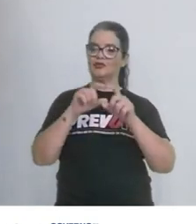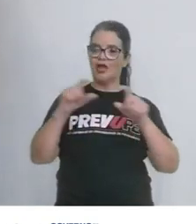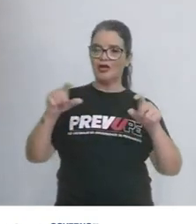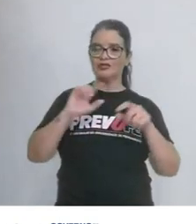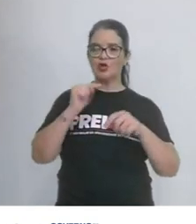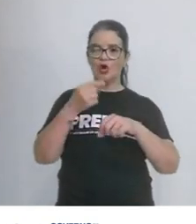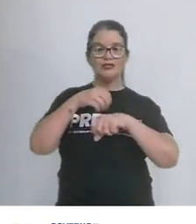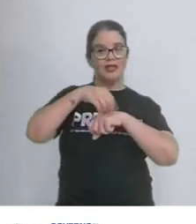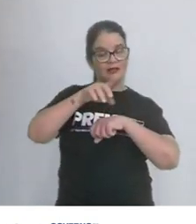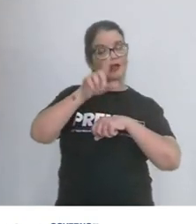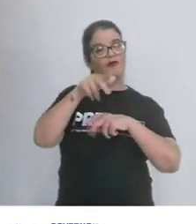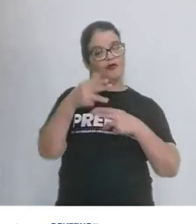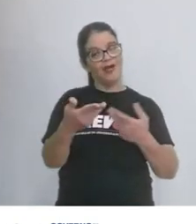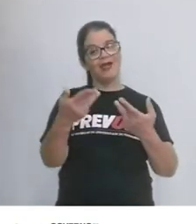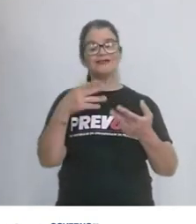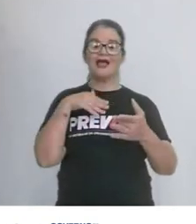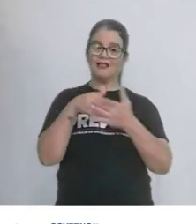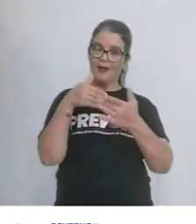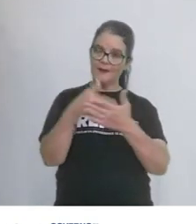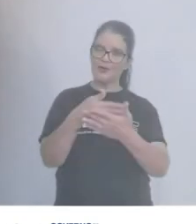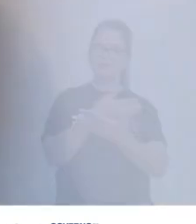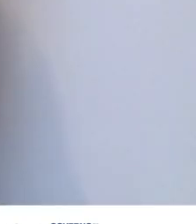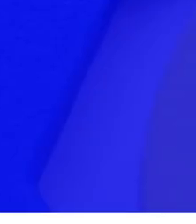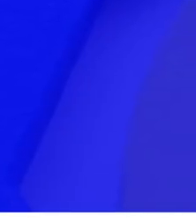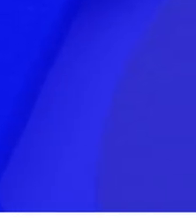Nossa dica de hoje foi essa. Até a próxima!